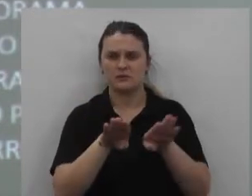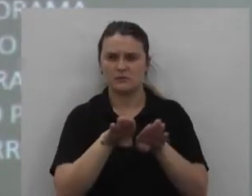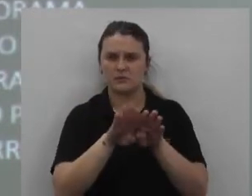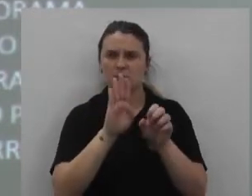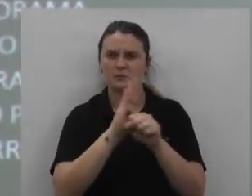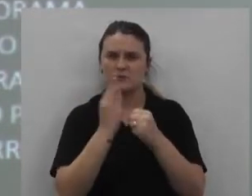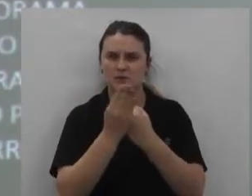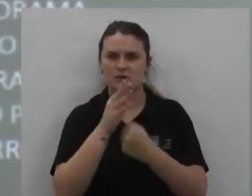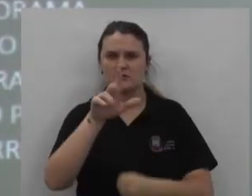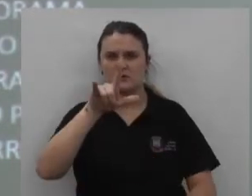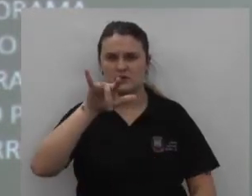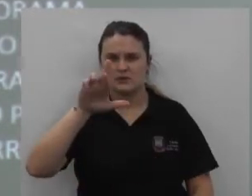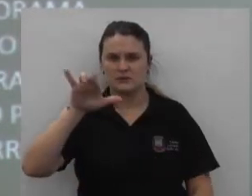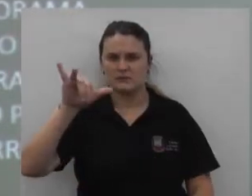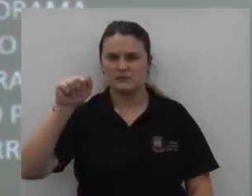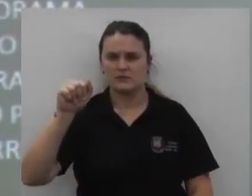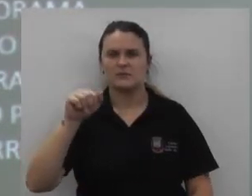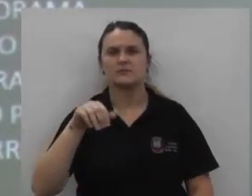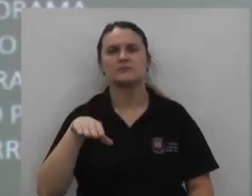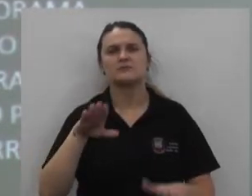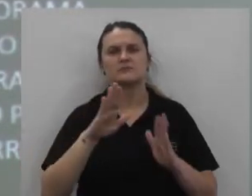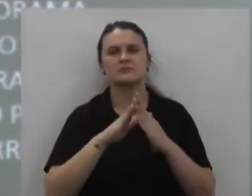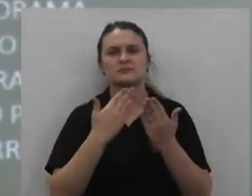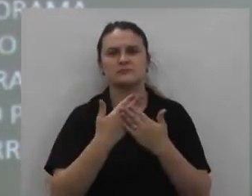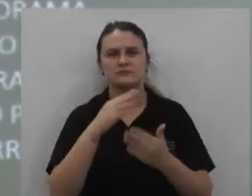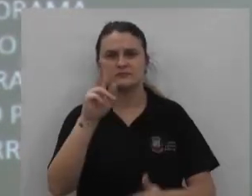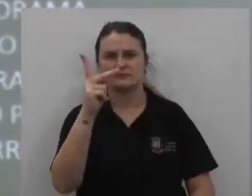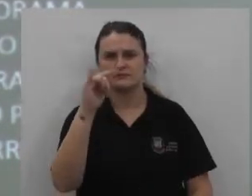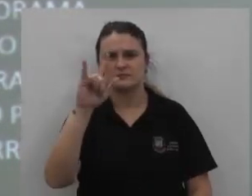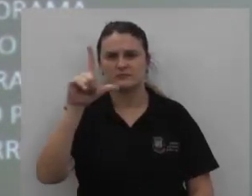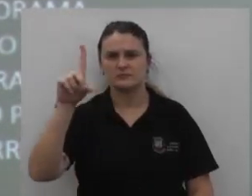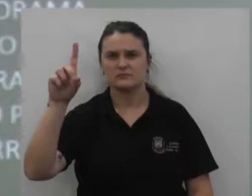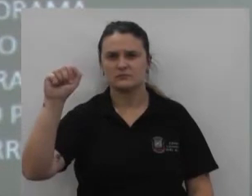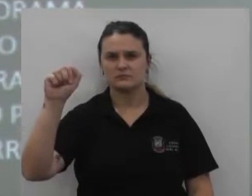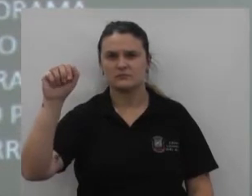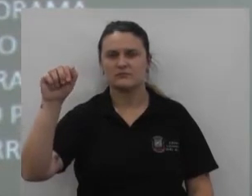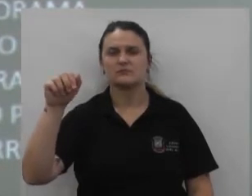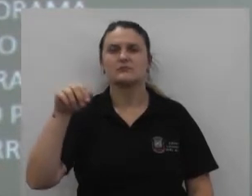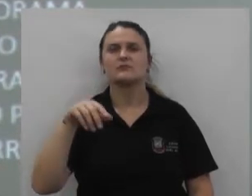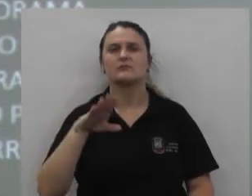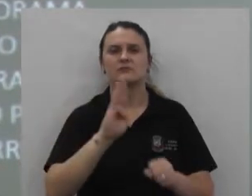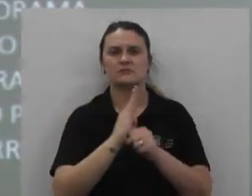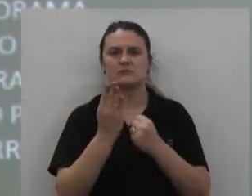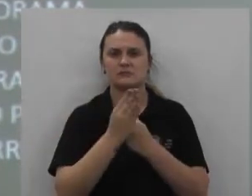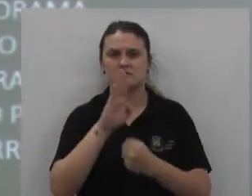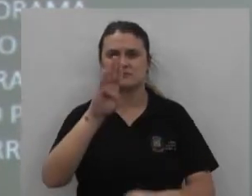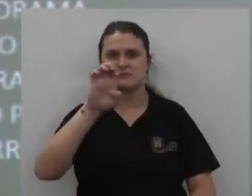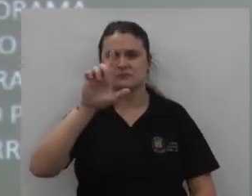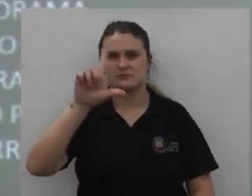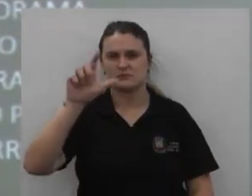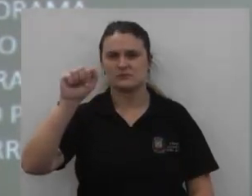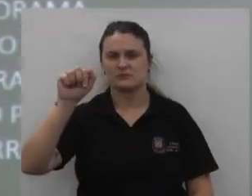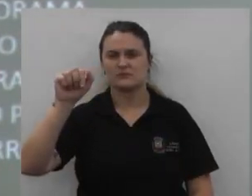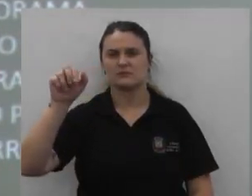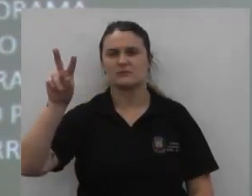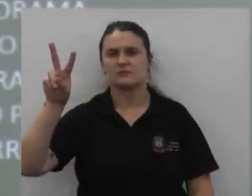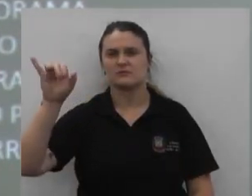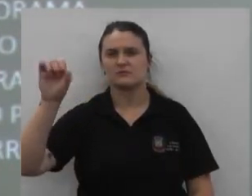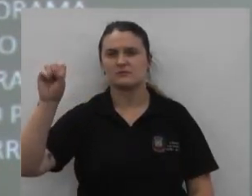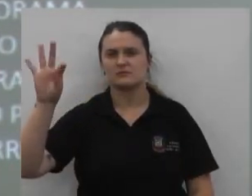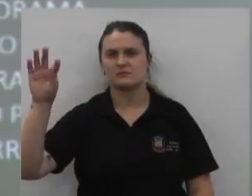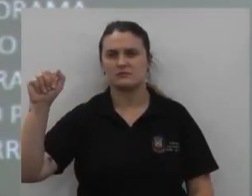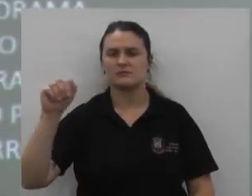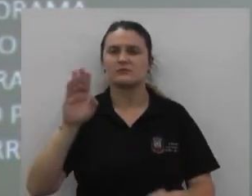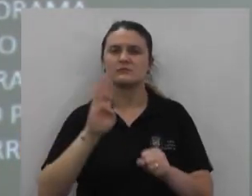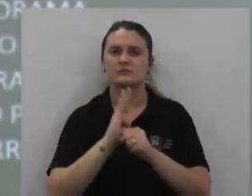Ilta Lúcia Rodrigues Bairro Bela Vista Maria Flenic Bairro Rio da Areia